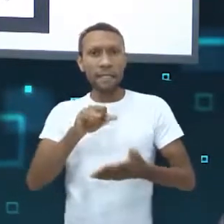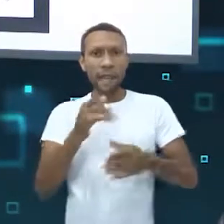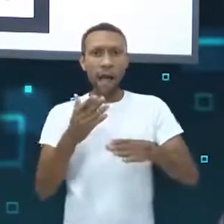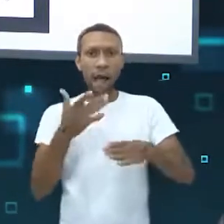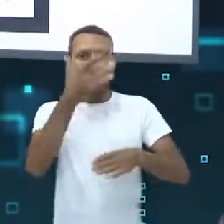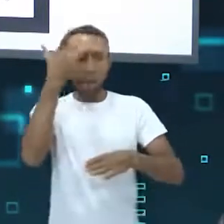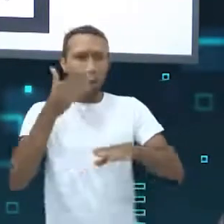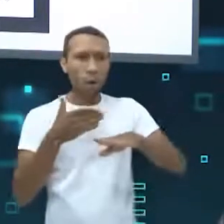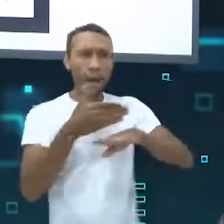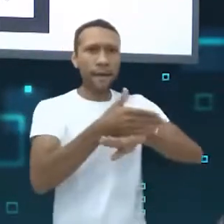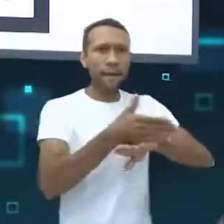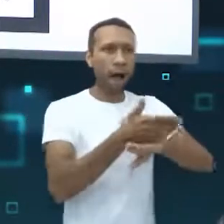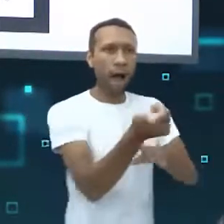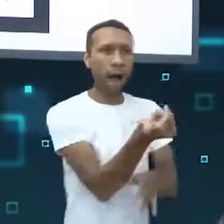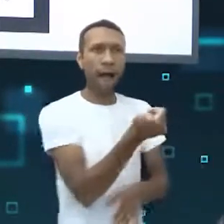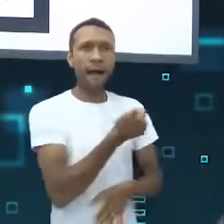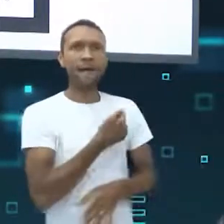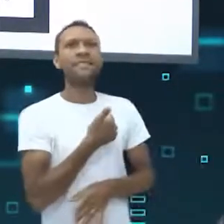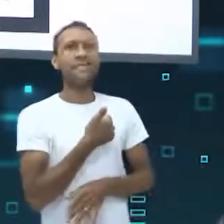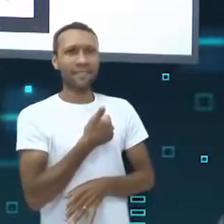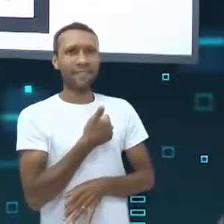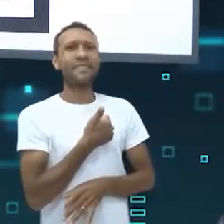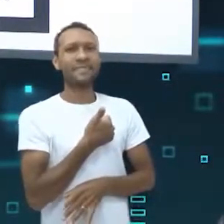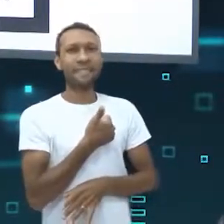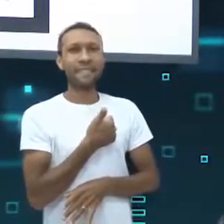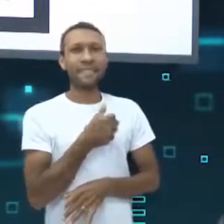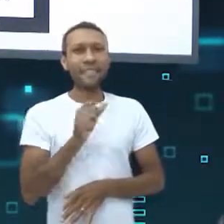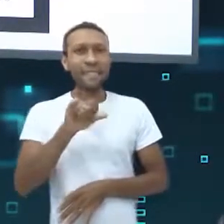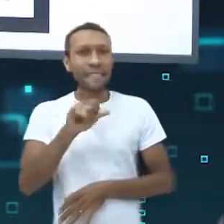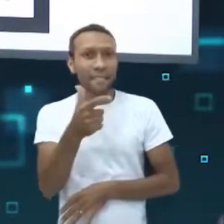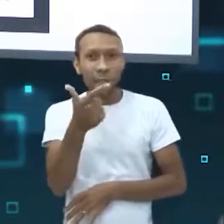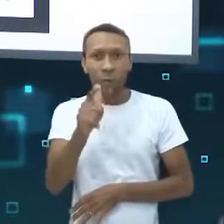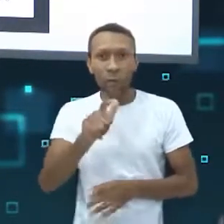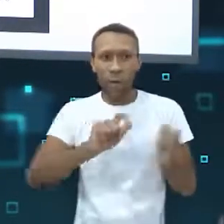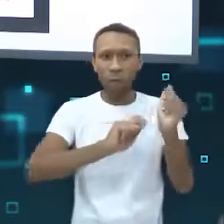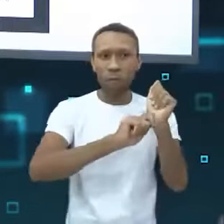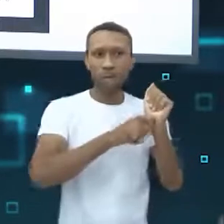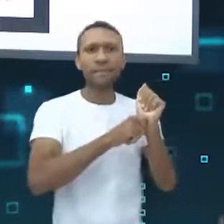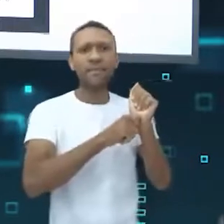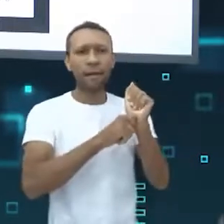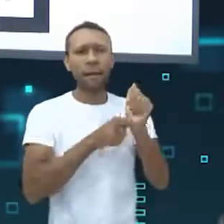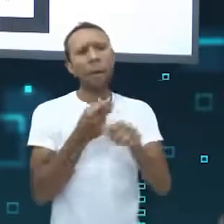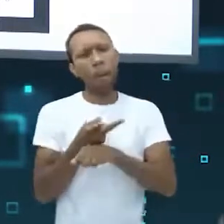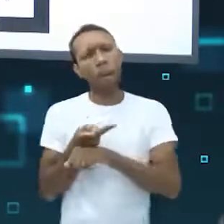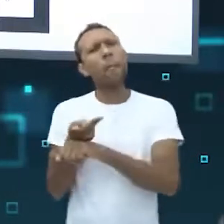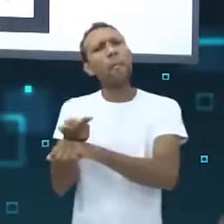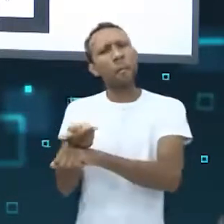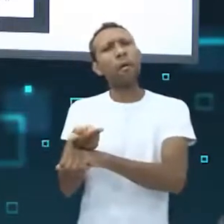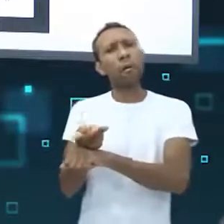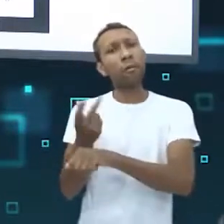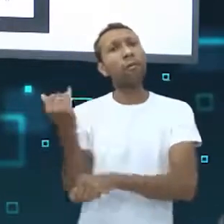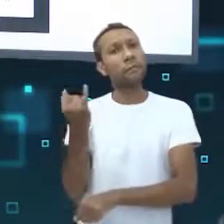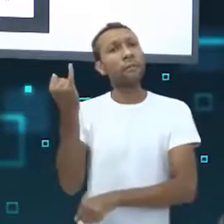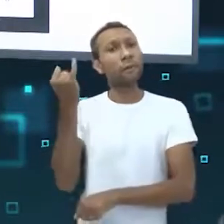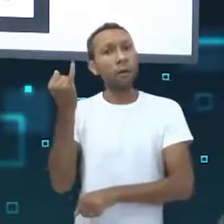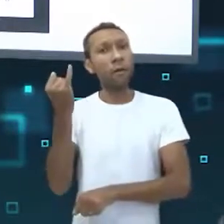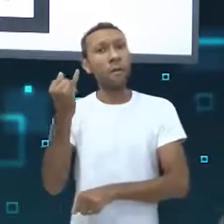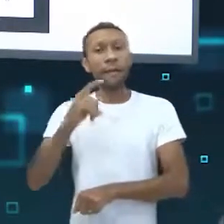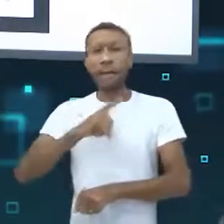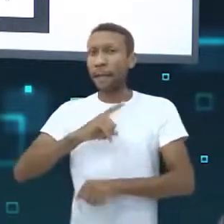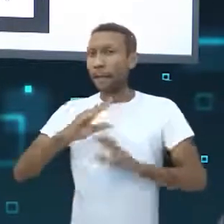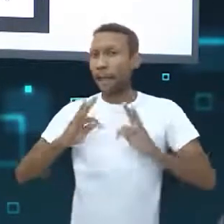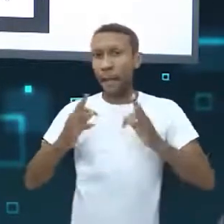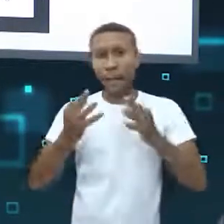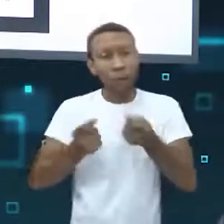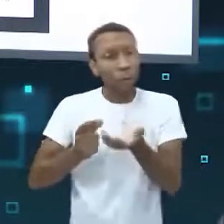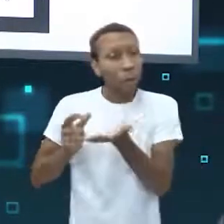se alguém entrar nas suas contas. Se você já não tiver essa ferramenta ativada, procure por ela. Ela é disponibilizada em